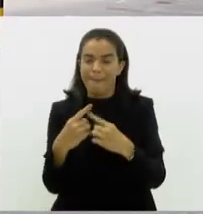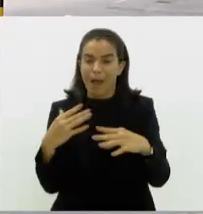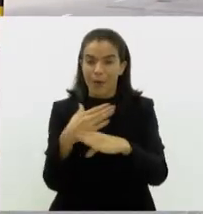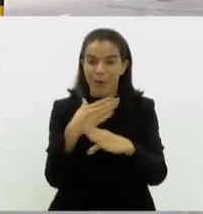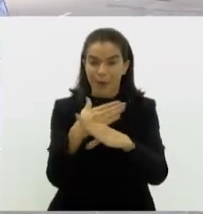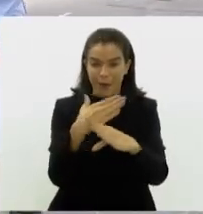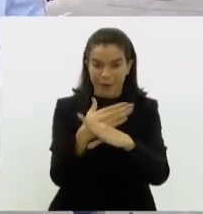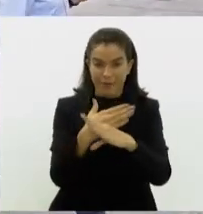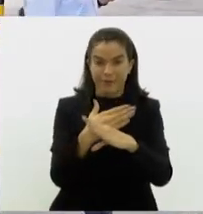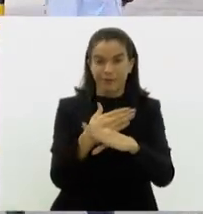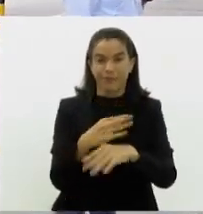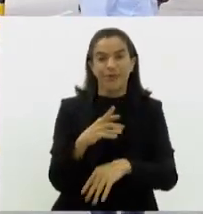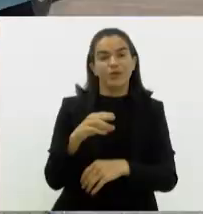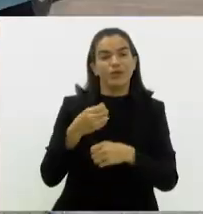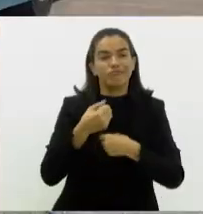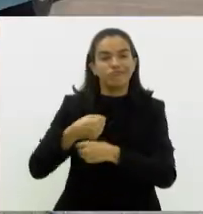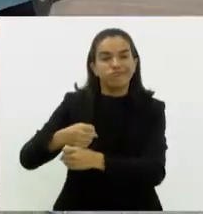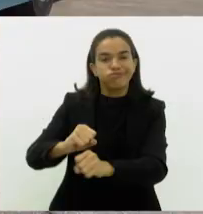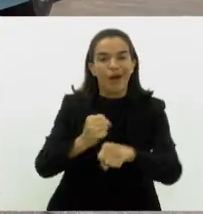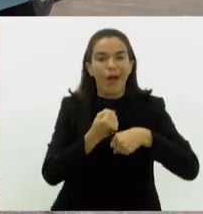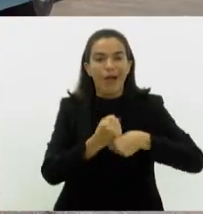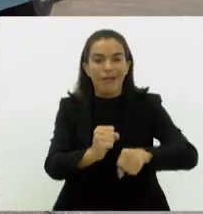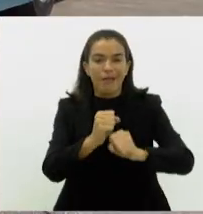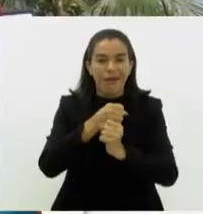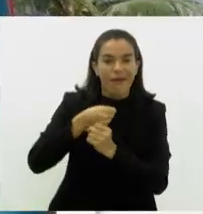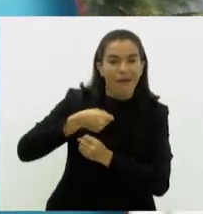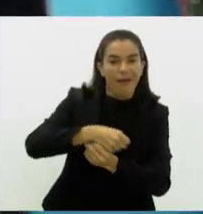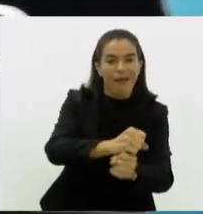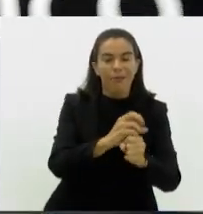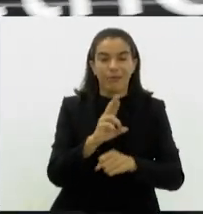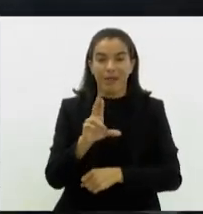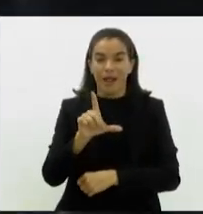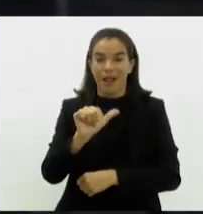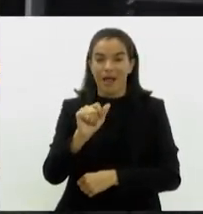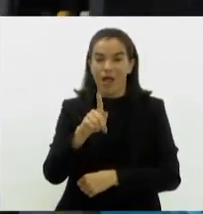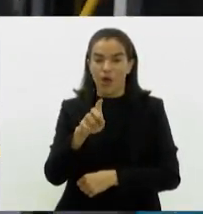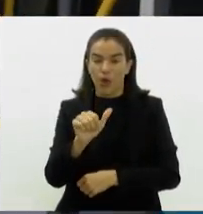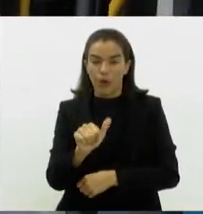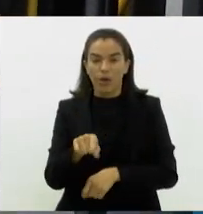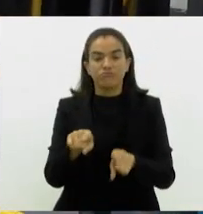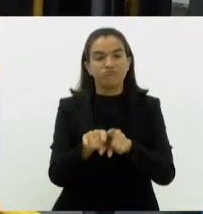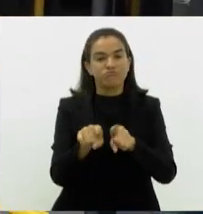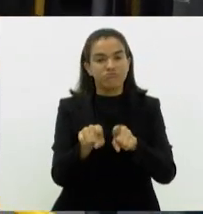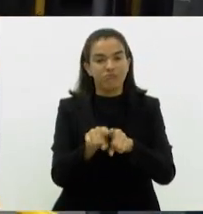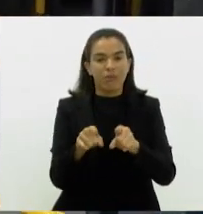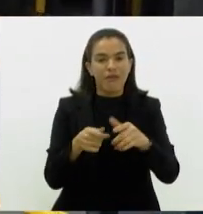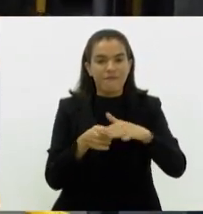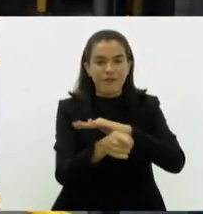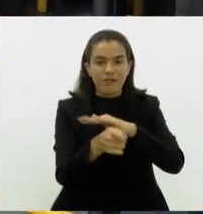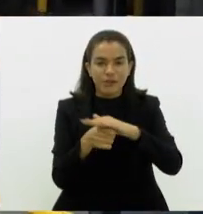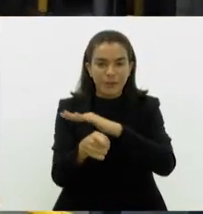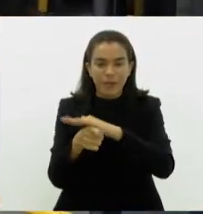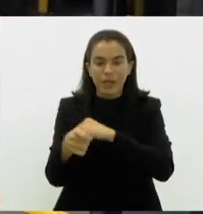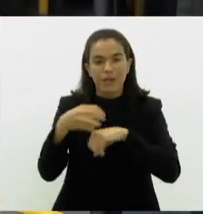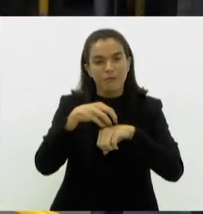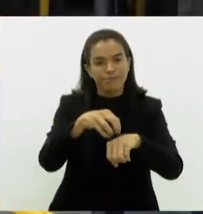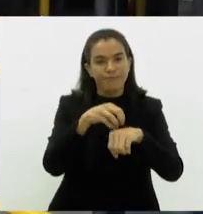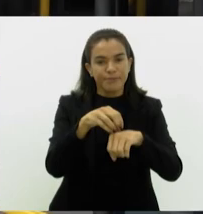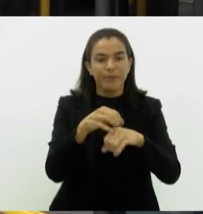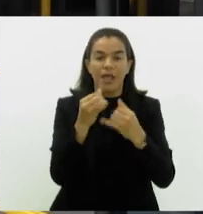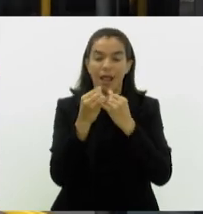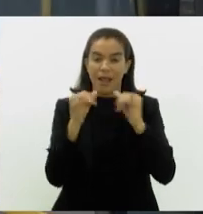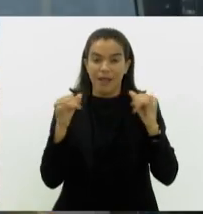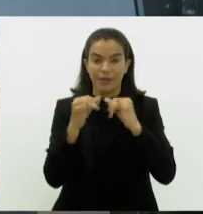estádio de Remo da Lagoa, na zona sul do Rio. Estão sendo discutidas ideias para mais investimento em veículos de propulsão elétrica.